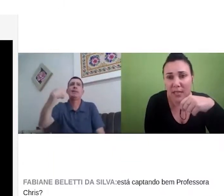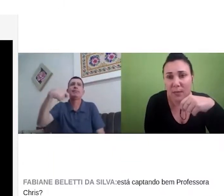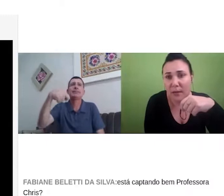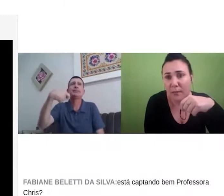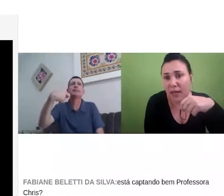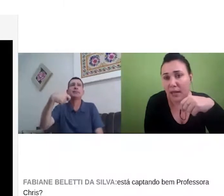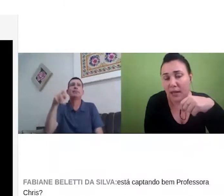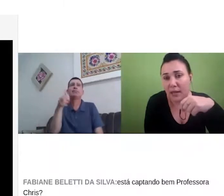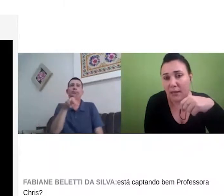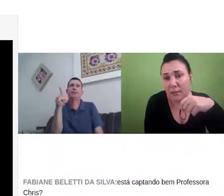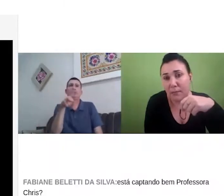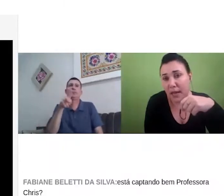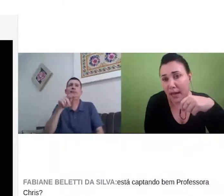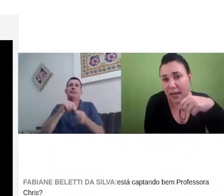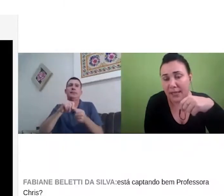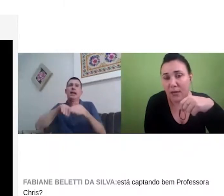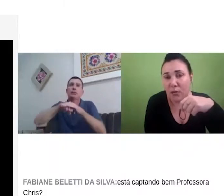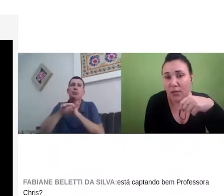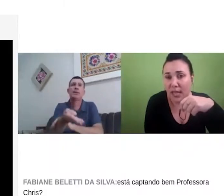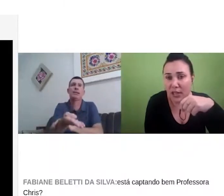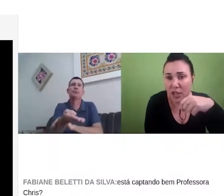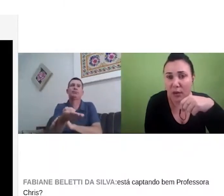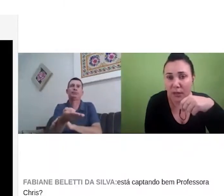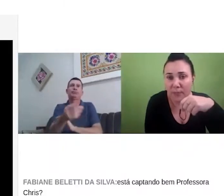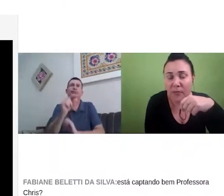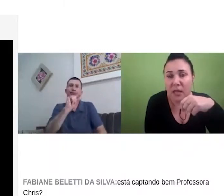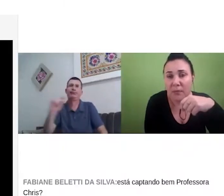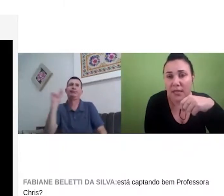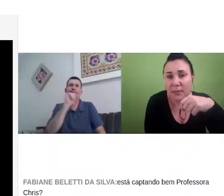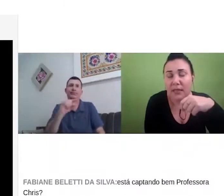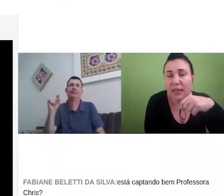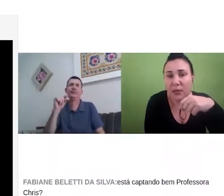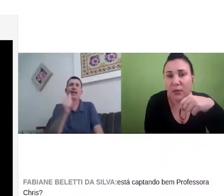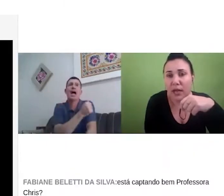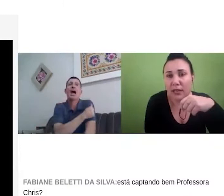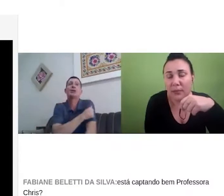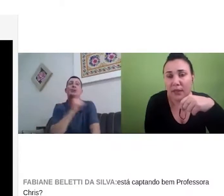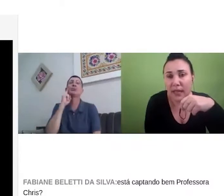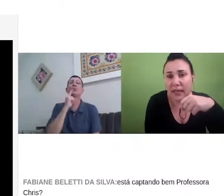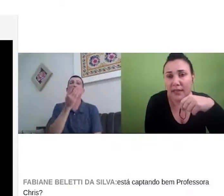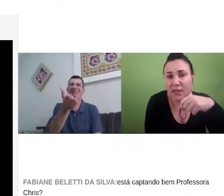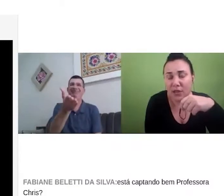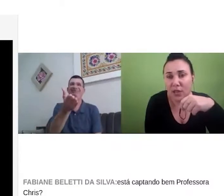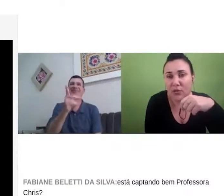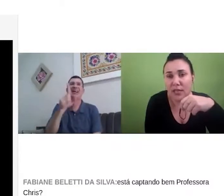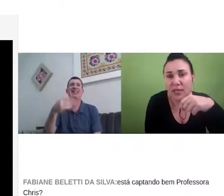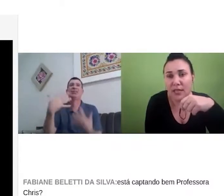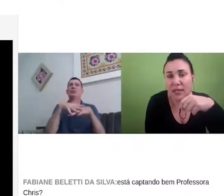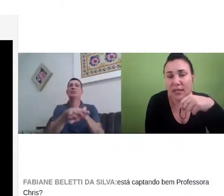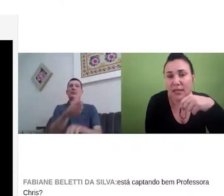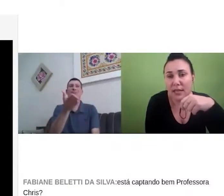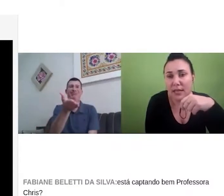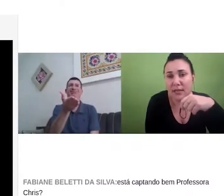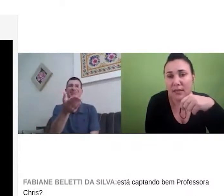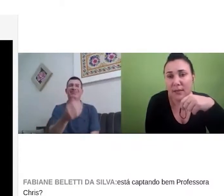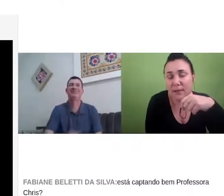atividades para casa ou em sala de aula, mas sempre tentando adaptar, né, esses vídeos, essas,